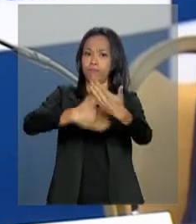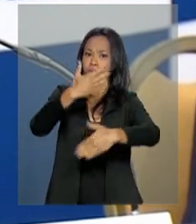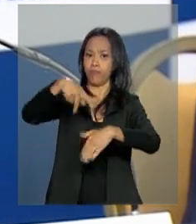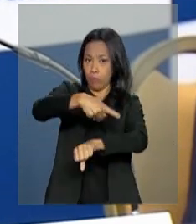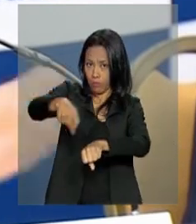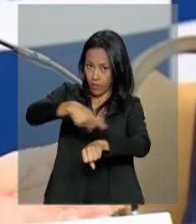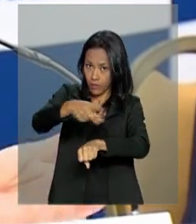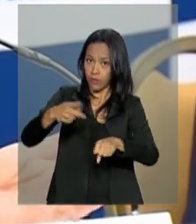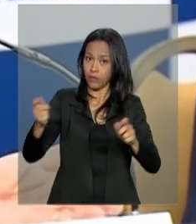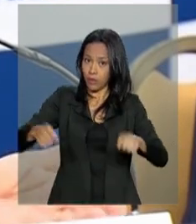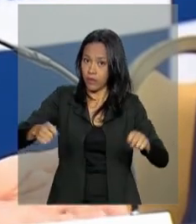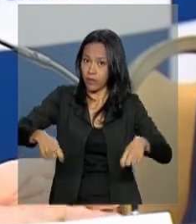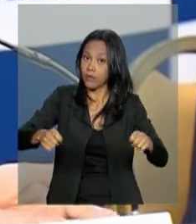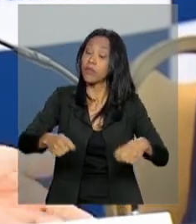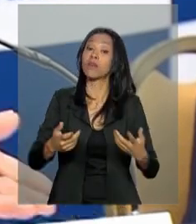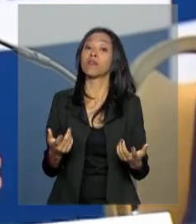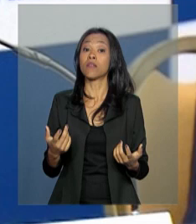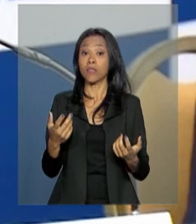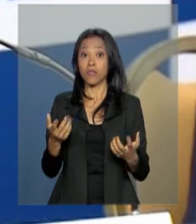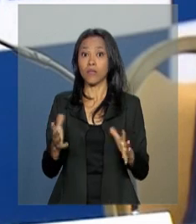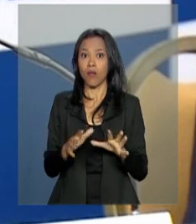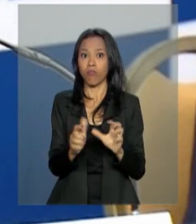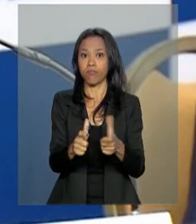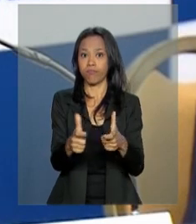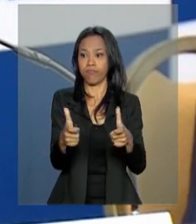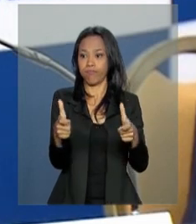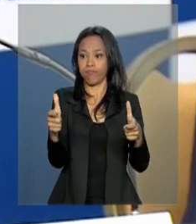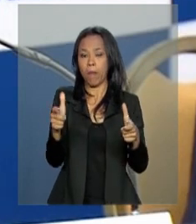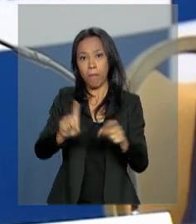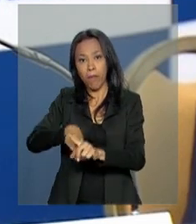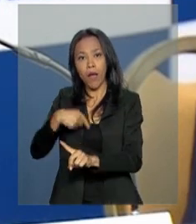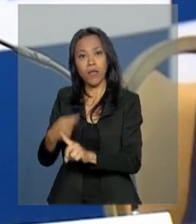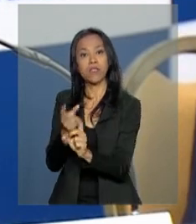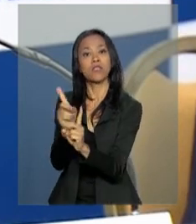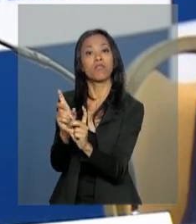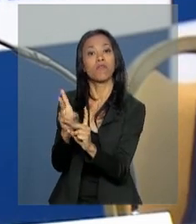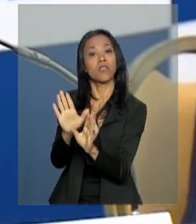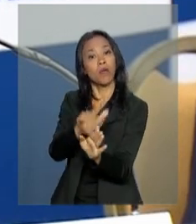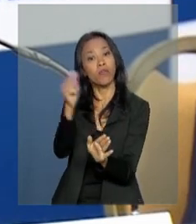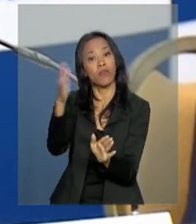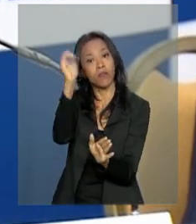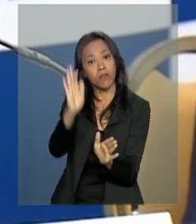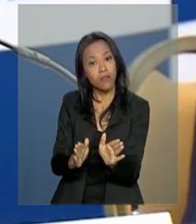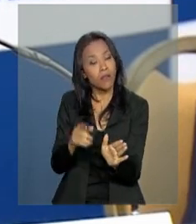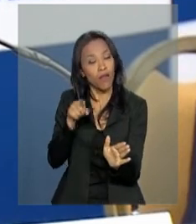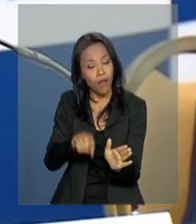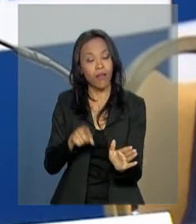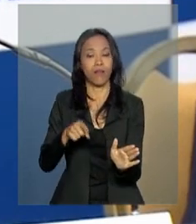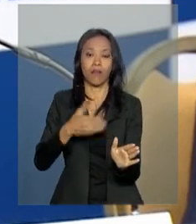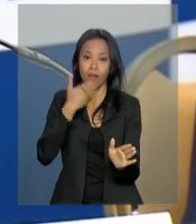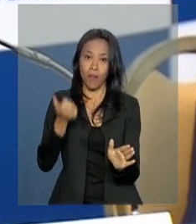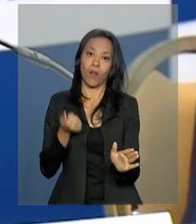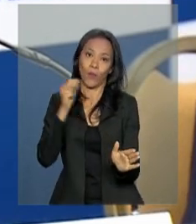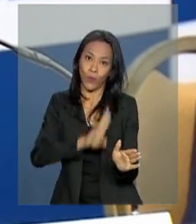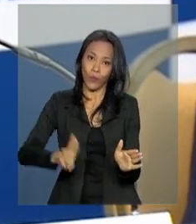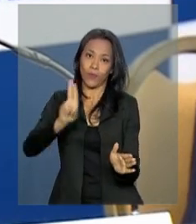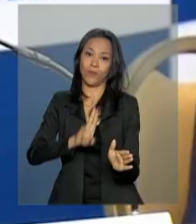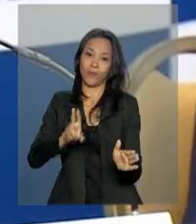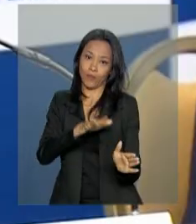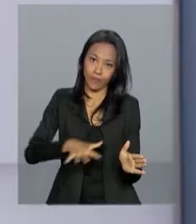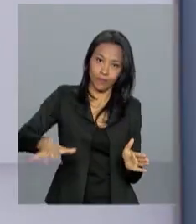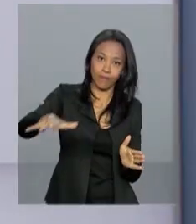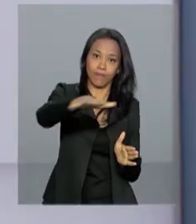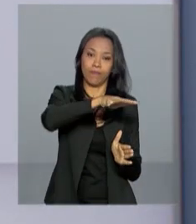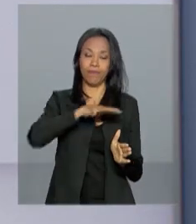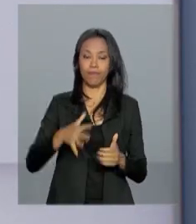que a associação do mercado interno que cresce junto às exportações, ele está trazendo uma maior utilização da nossa capacidade instalada.